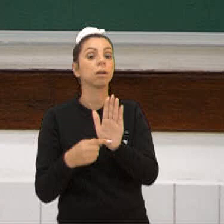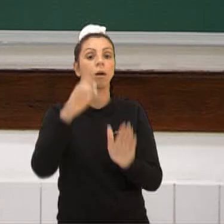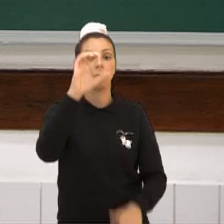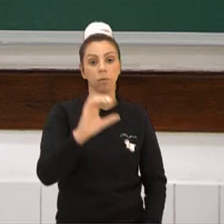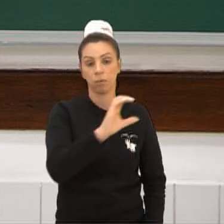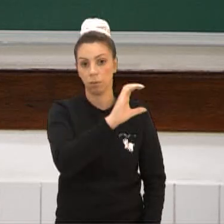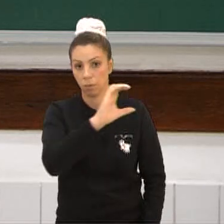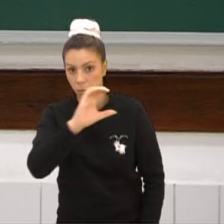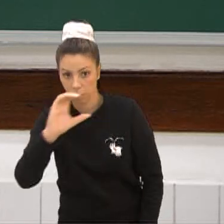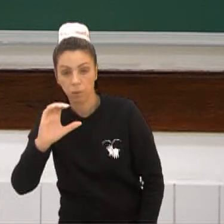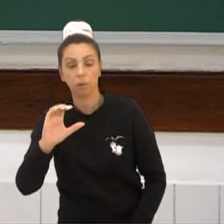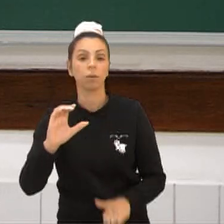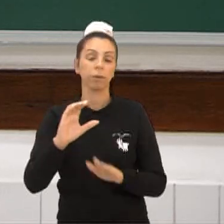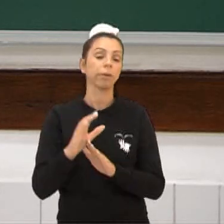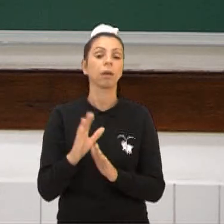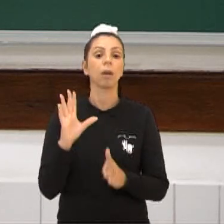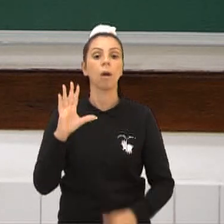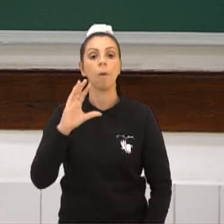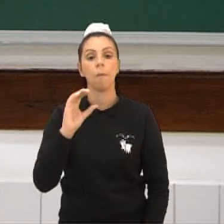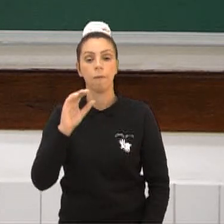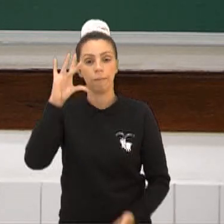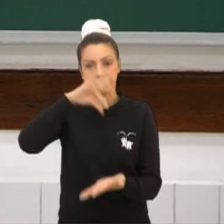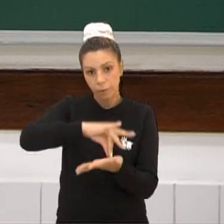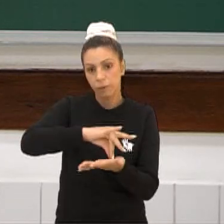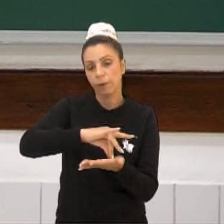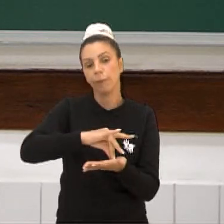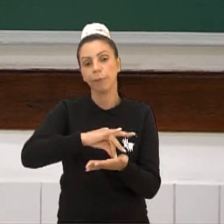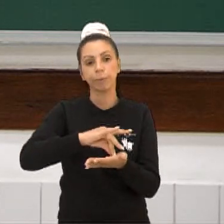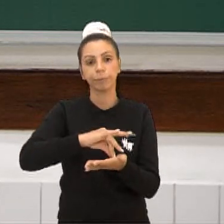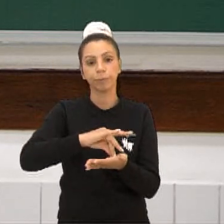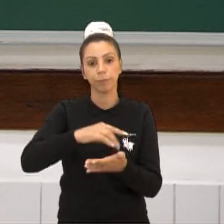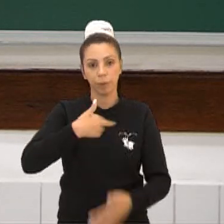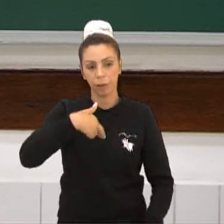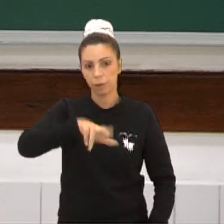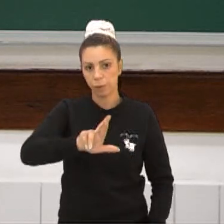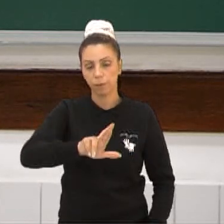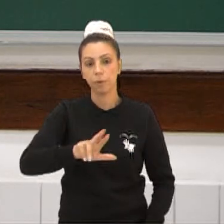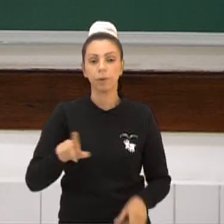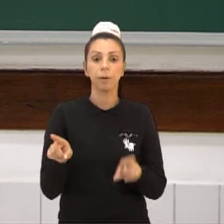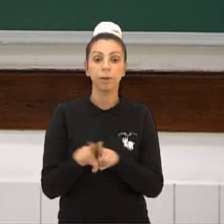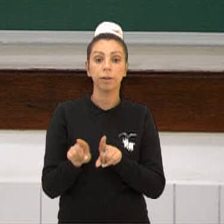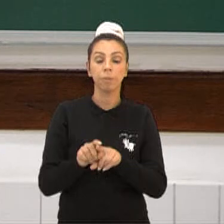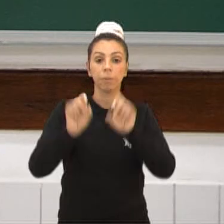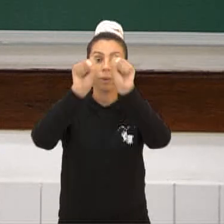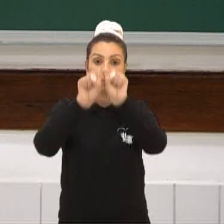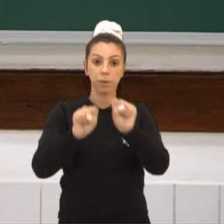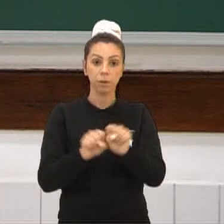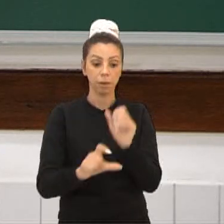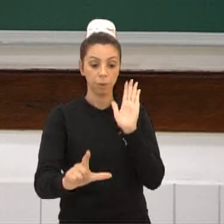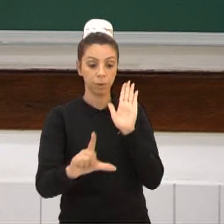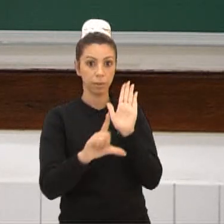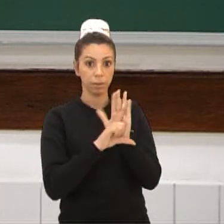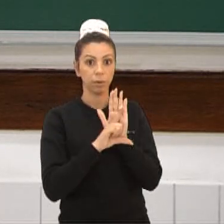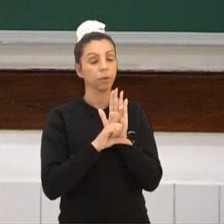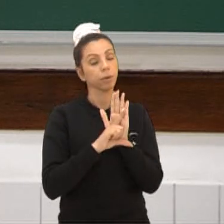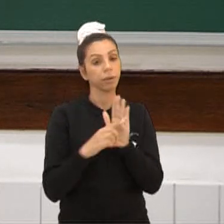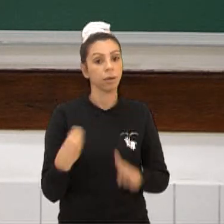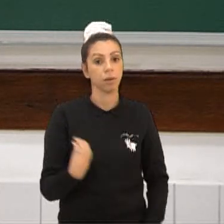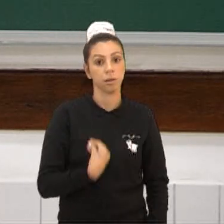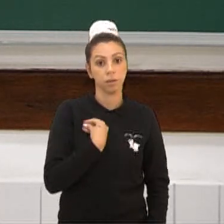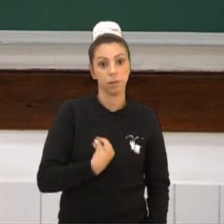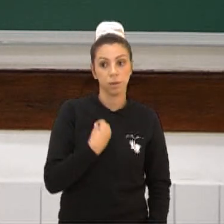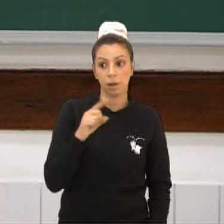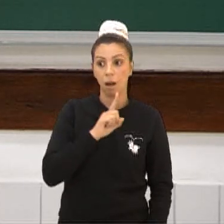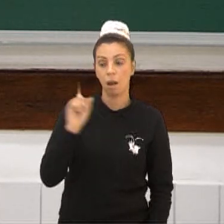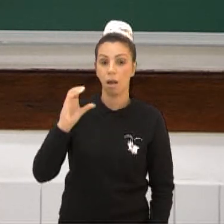trazer as leis regidas com relação a Portugal e trazer o que? Trazer o sistema de leis que existiam no Ocidente,